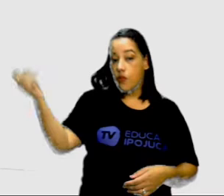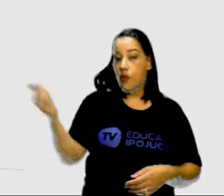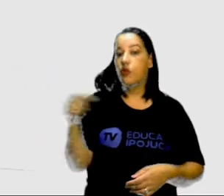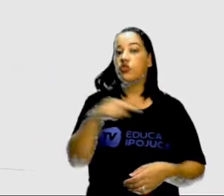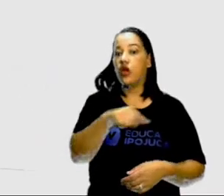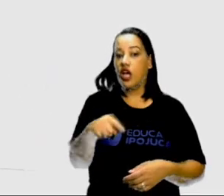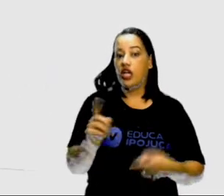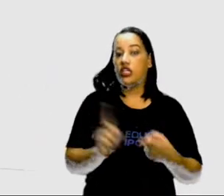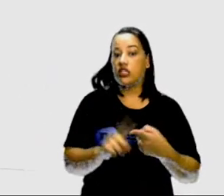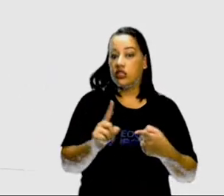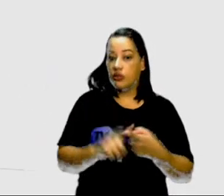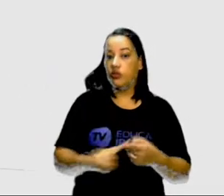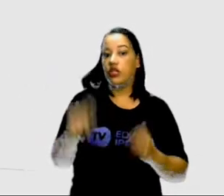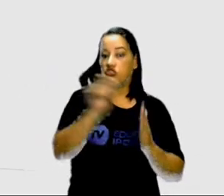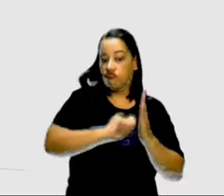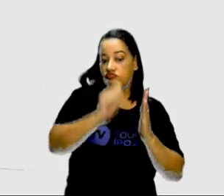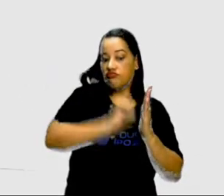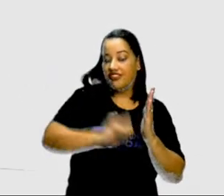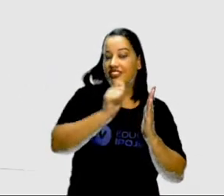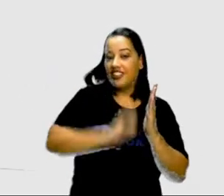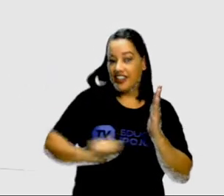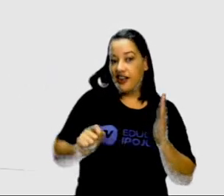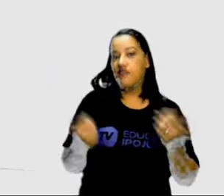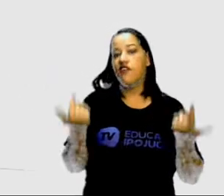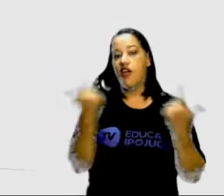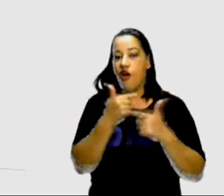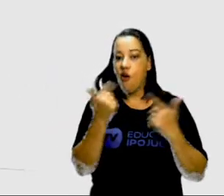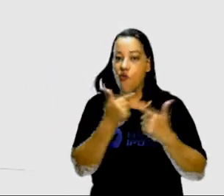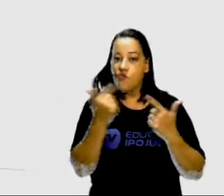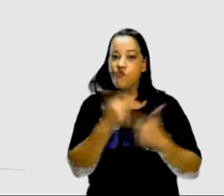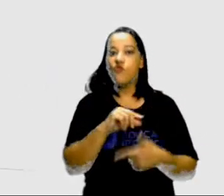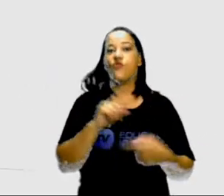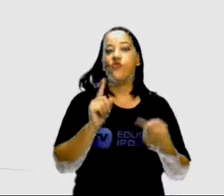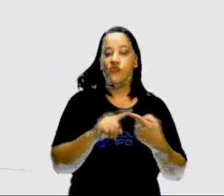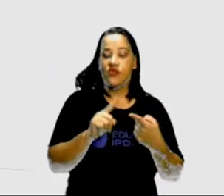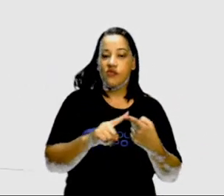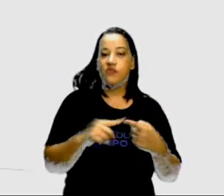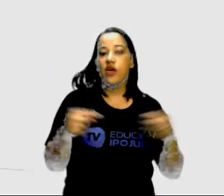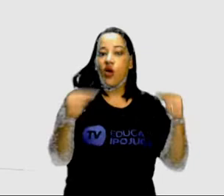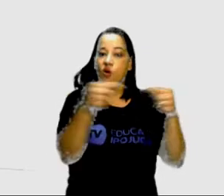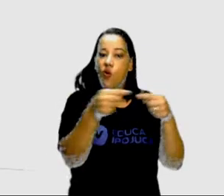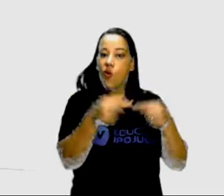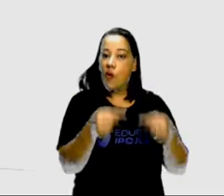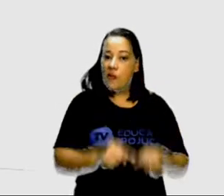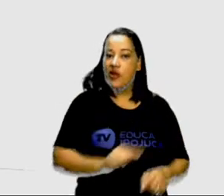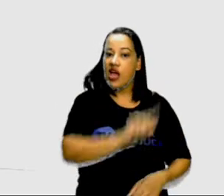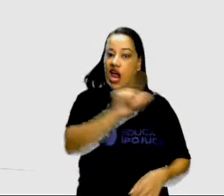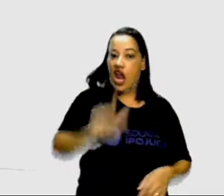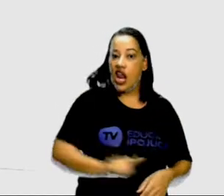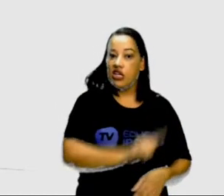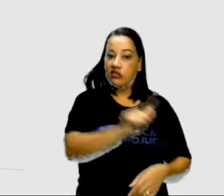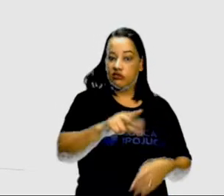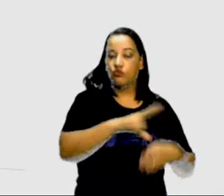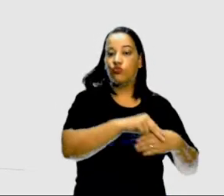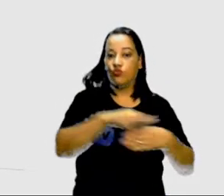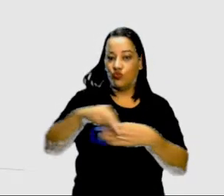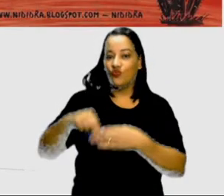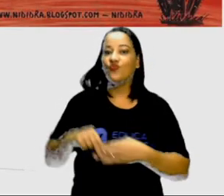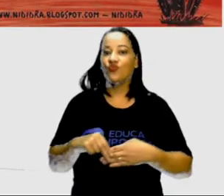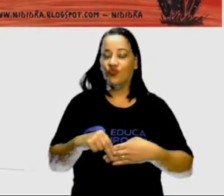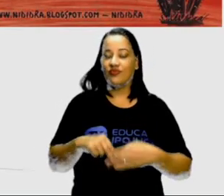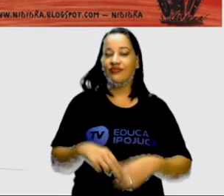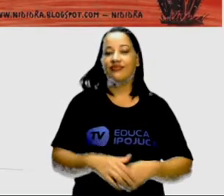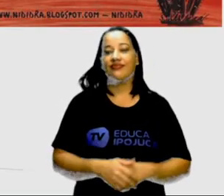essa sátira Que é a questão do humor Atrelado a essa literatura Estilo de literatura de Cordel